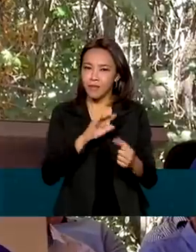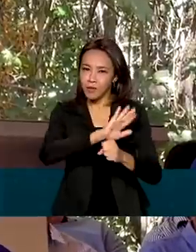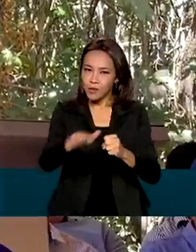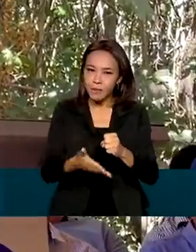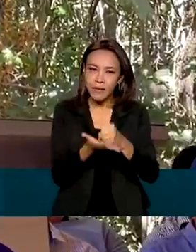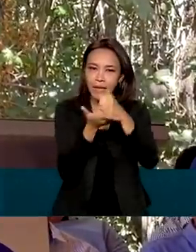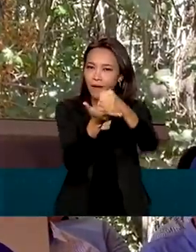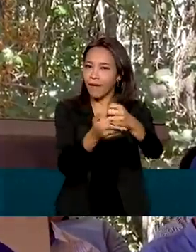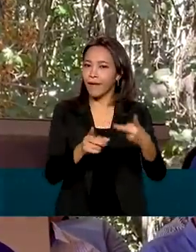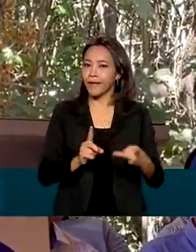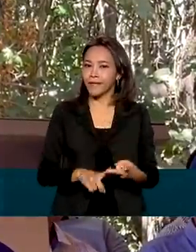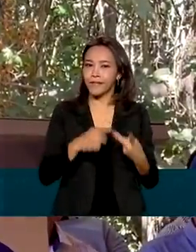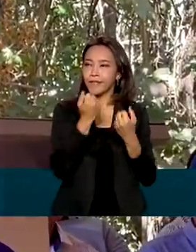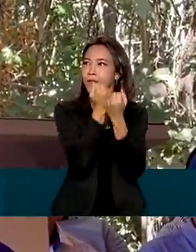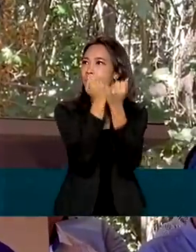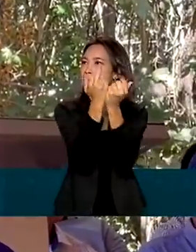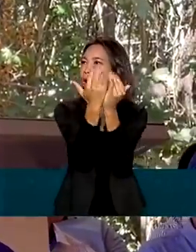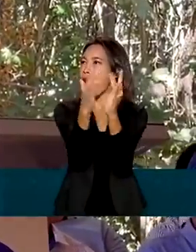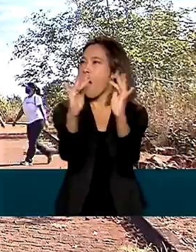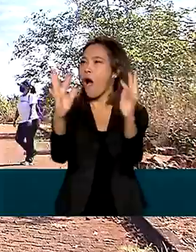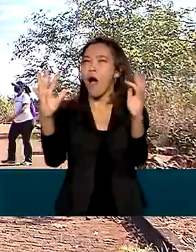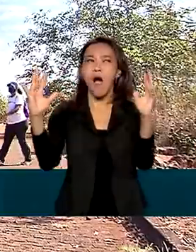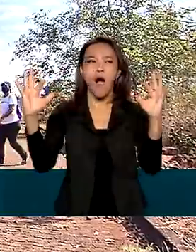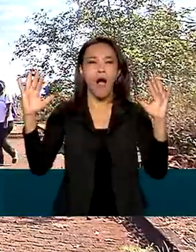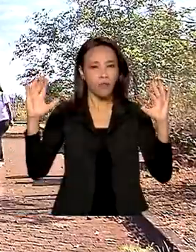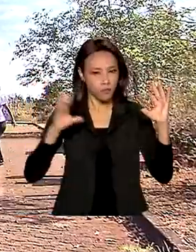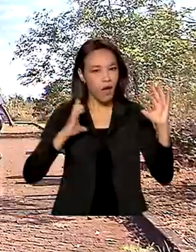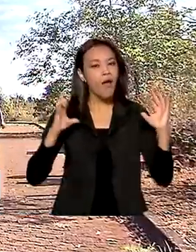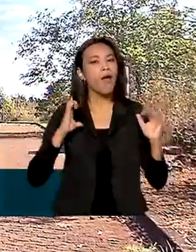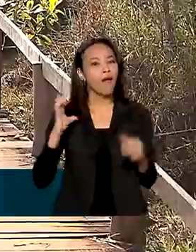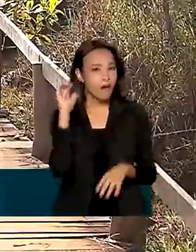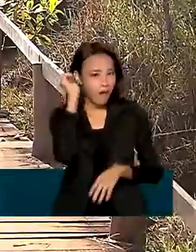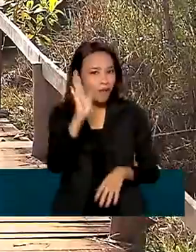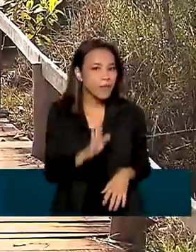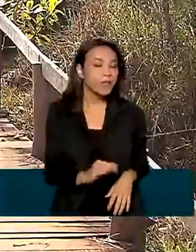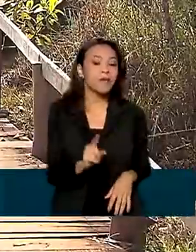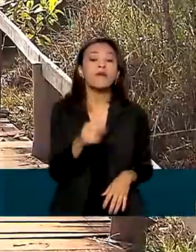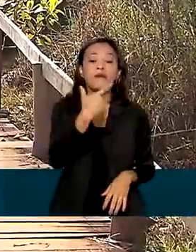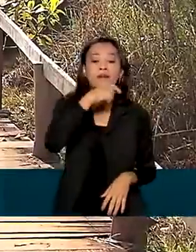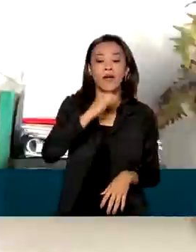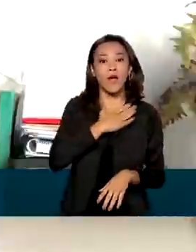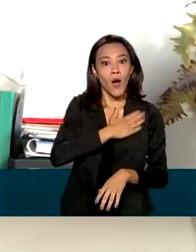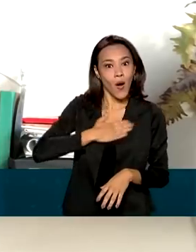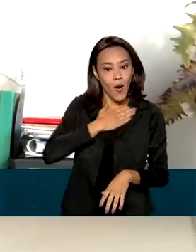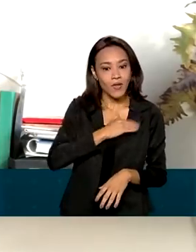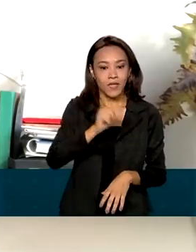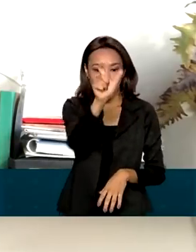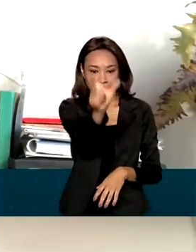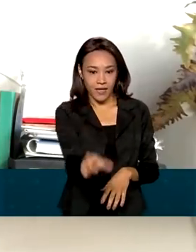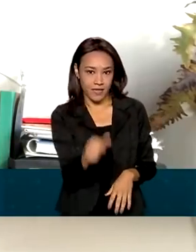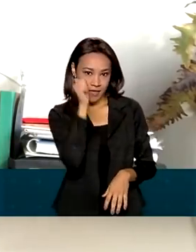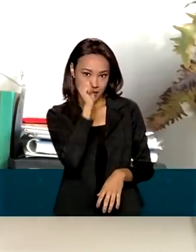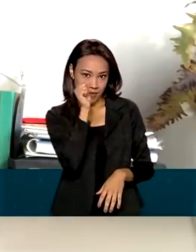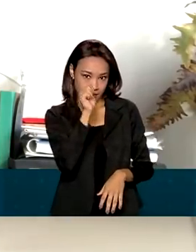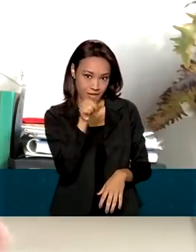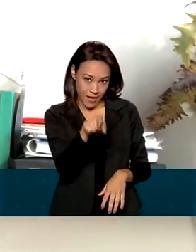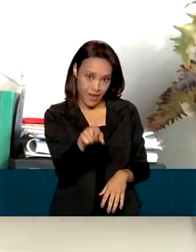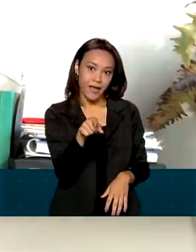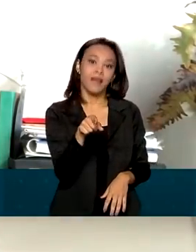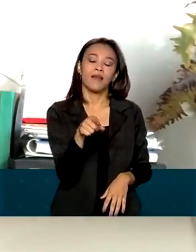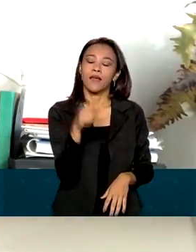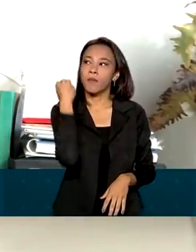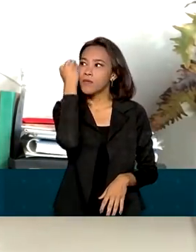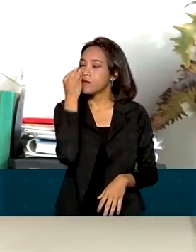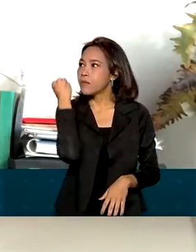preservação, fauna. Tudo nós temos. Quem curte esse tipo de viagem, como a bióloga Ângela, garante que é uma